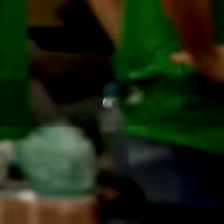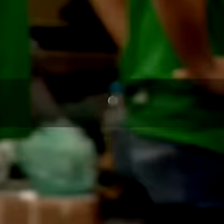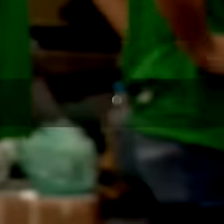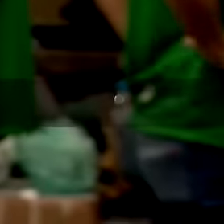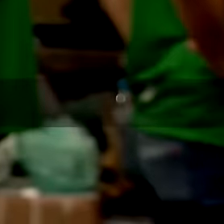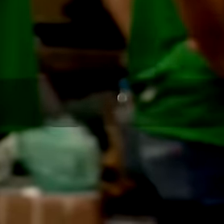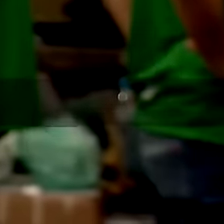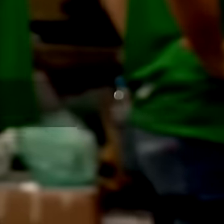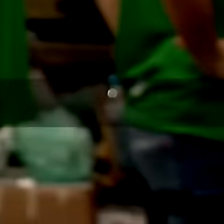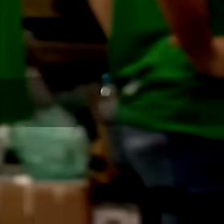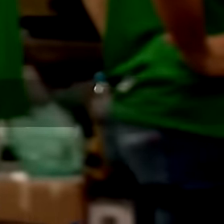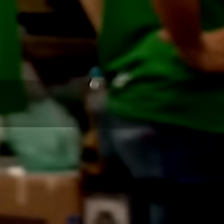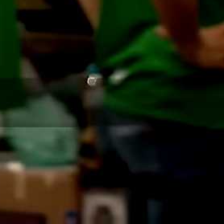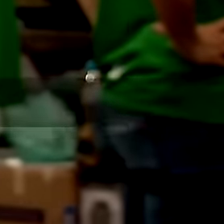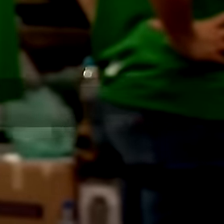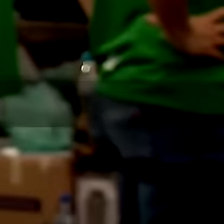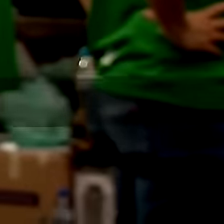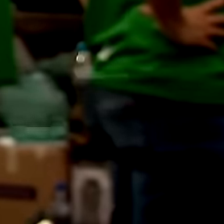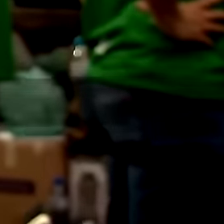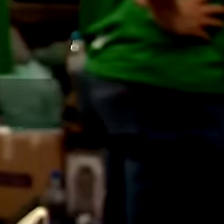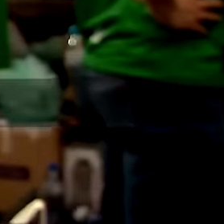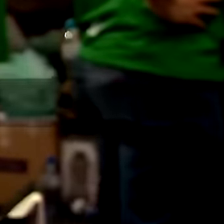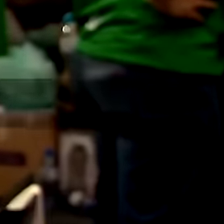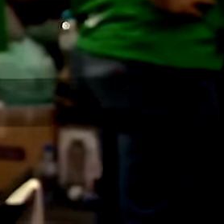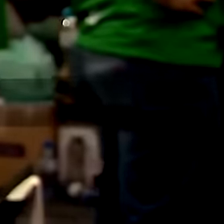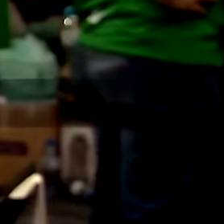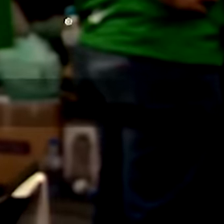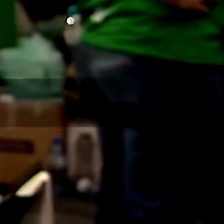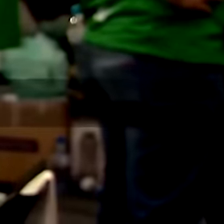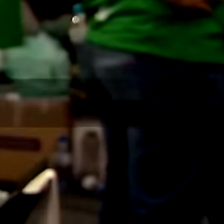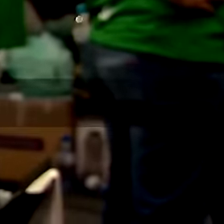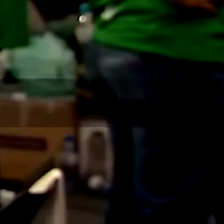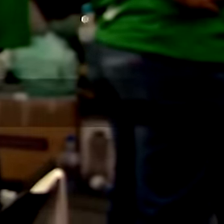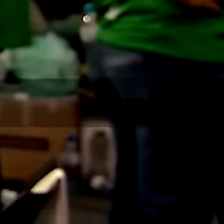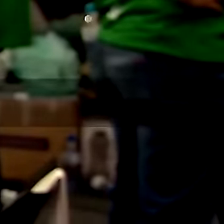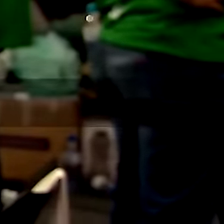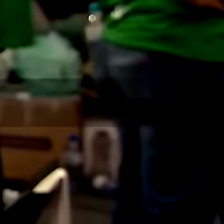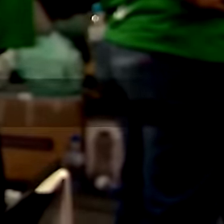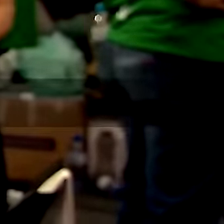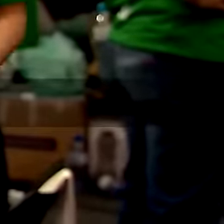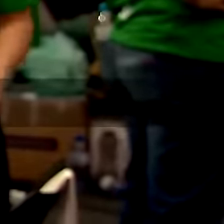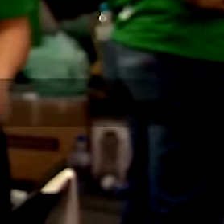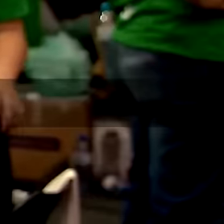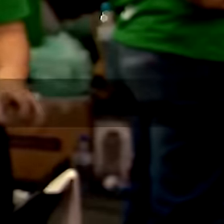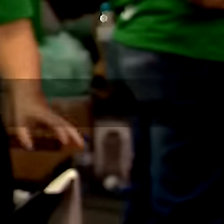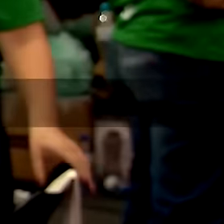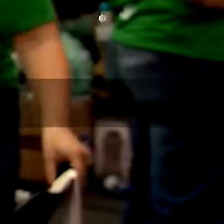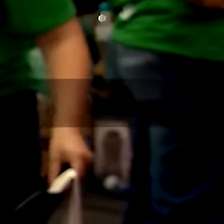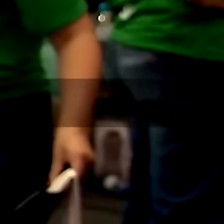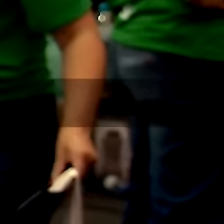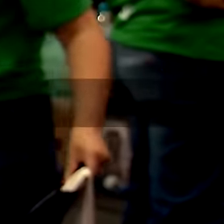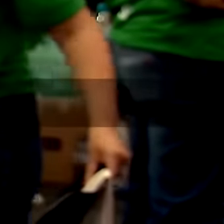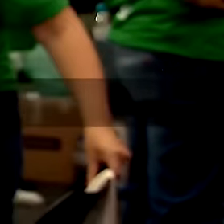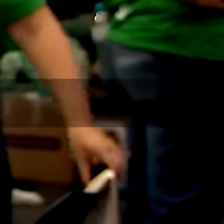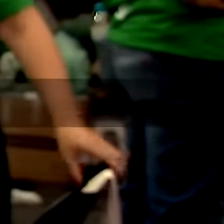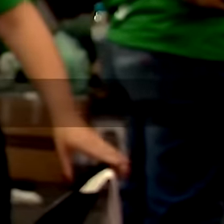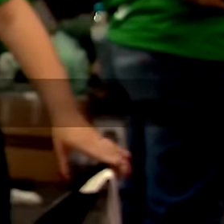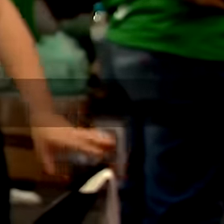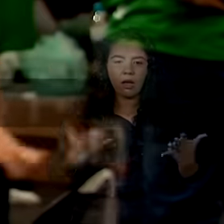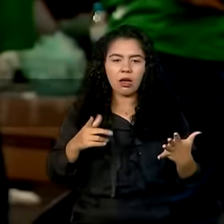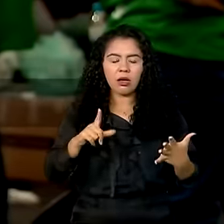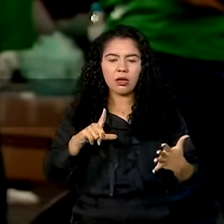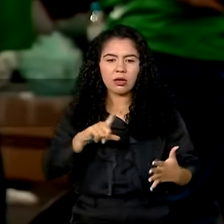privilégio, porque eu sempre, toda a vida, vivo em Uruguai, eu me criei em Uruguai, tenho padres uruguaios, então a